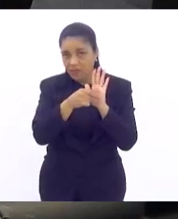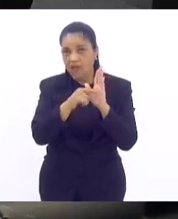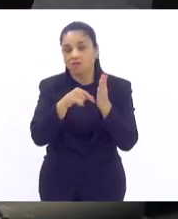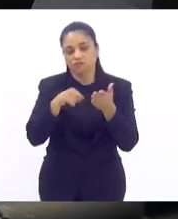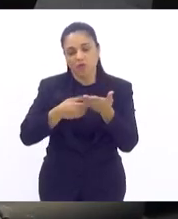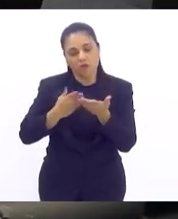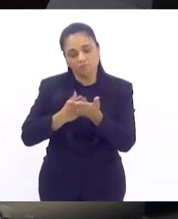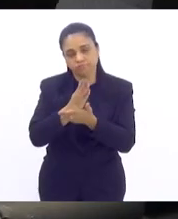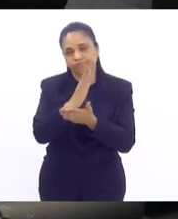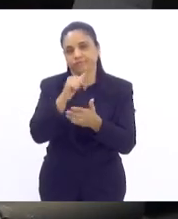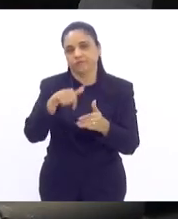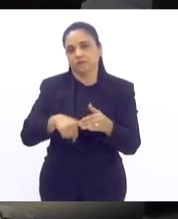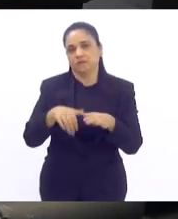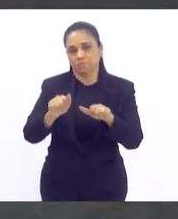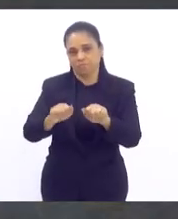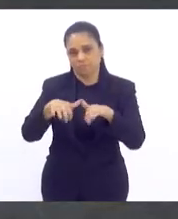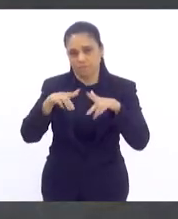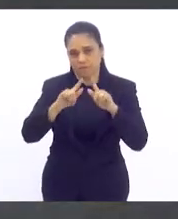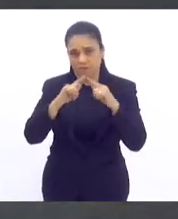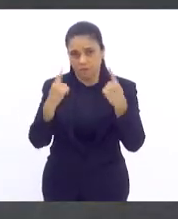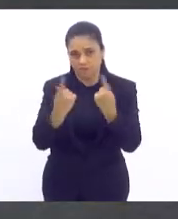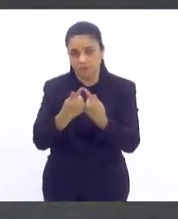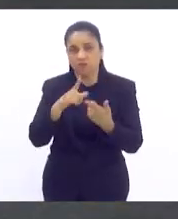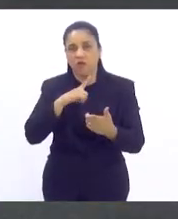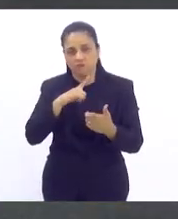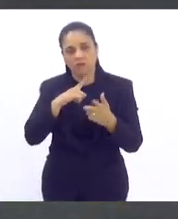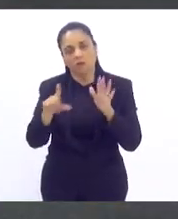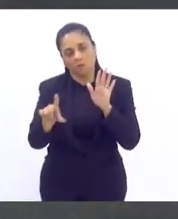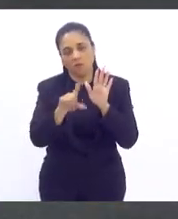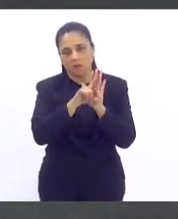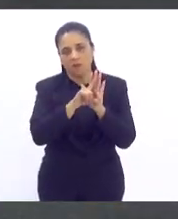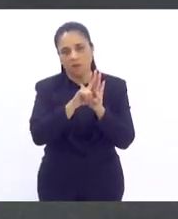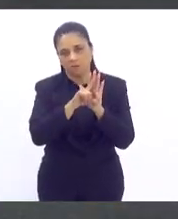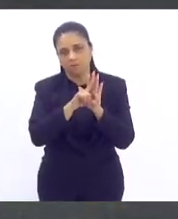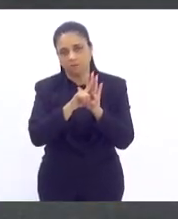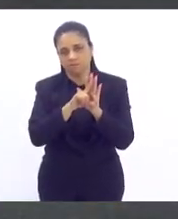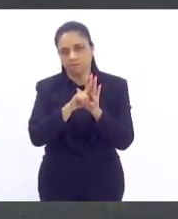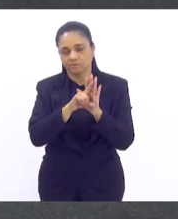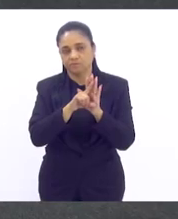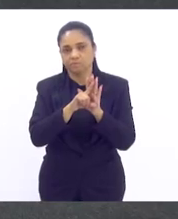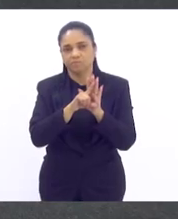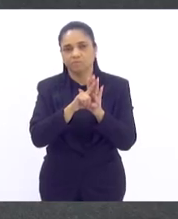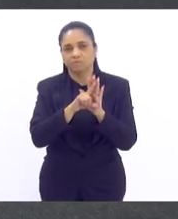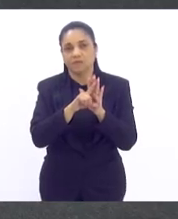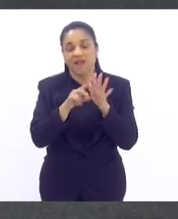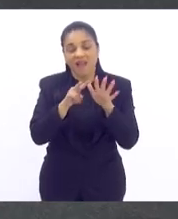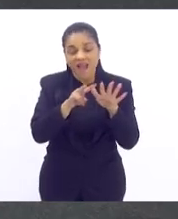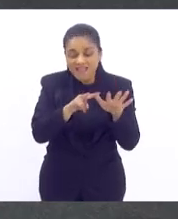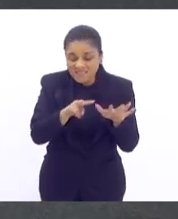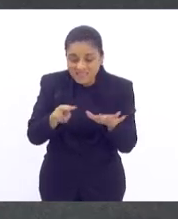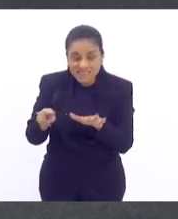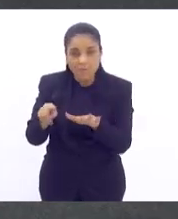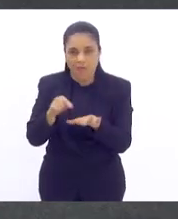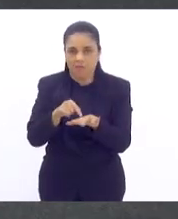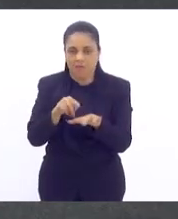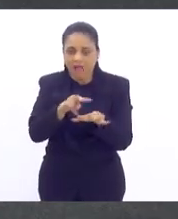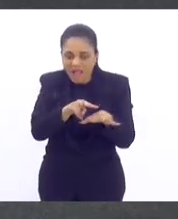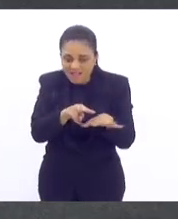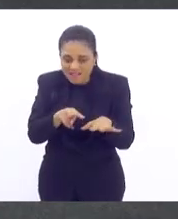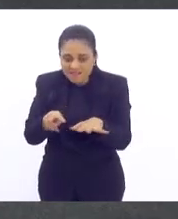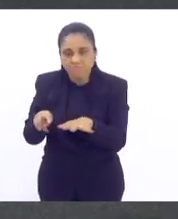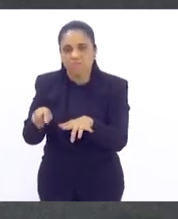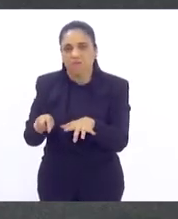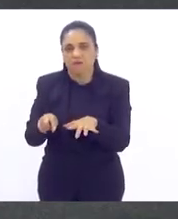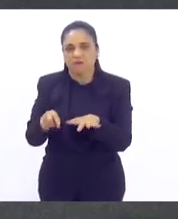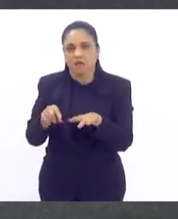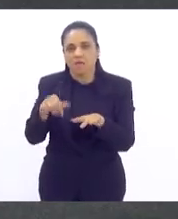essa casa, então, já há menção de uma lei aprovada nessa casa, então, só cria a semana. Como isso me afeta